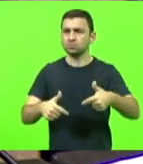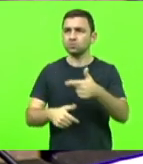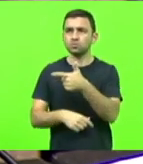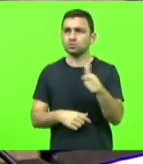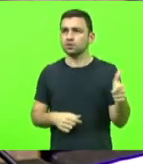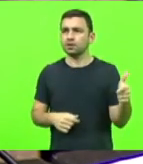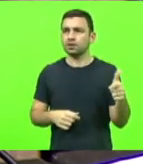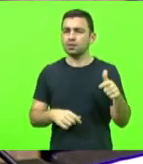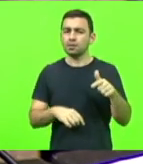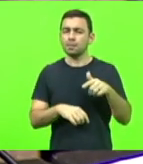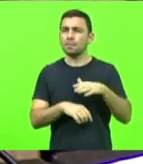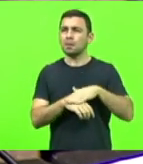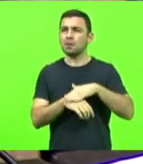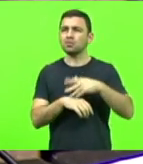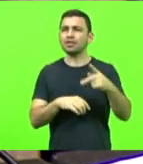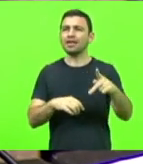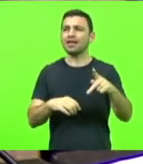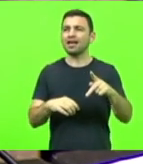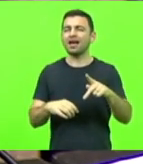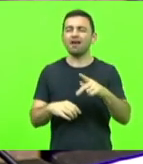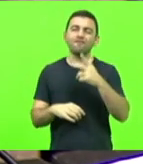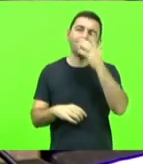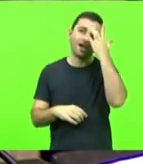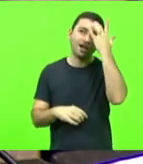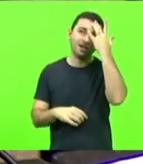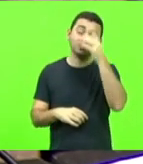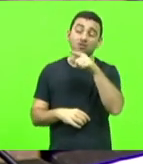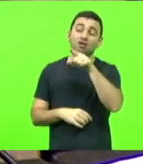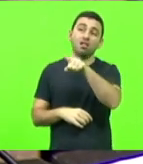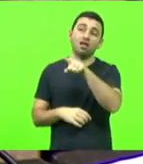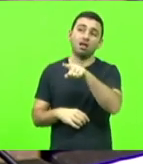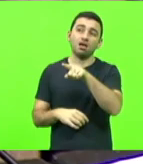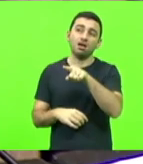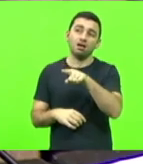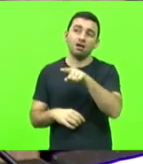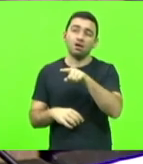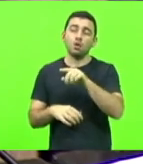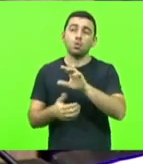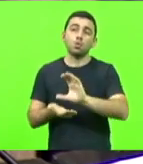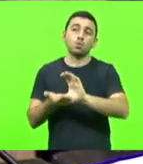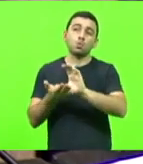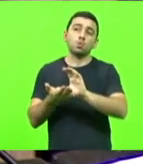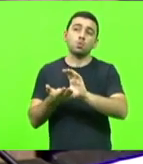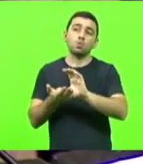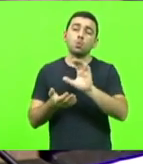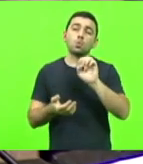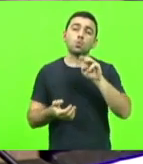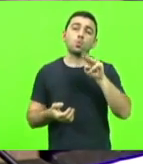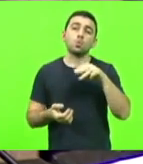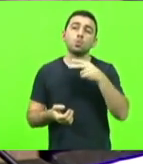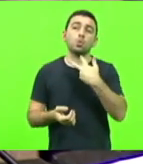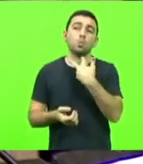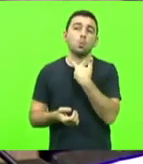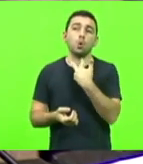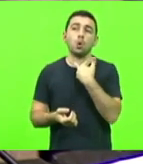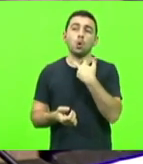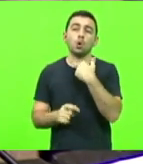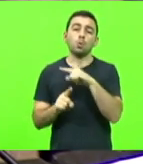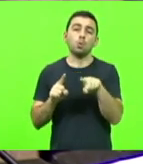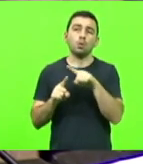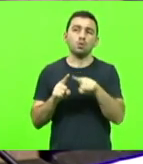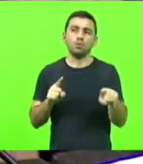Para ele, é muito conveniente apontar e dizer, olha, o CUM, o Conselho Universitário não deixa, não posso fazer nada.